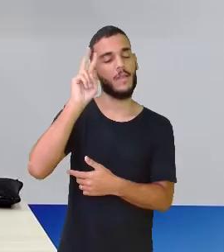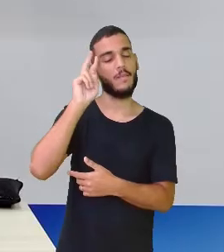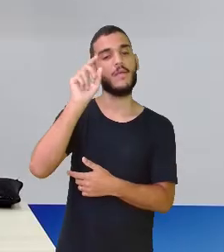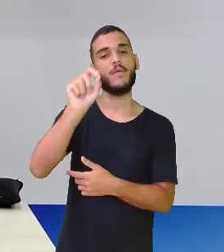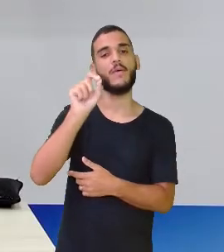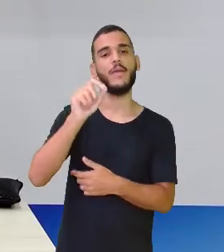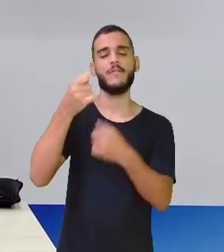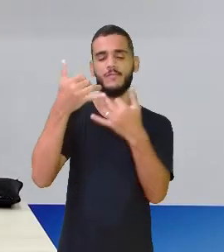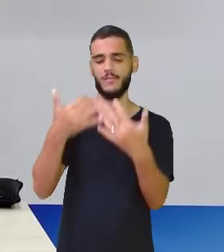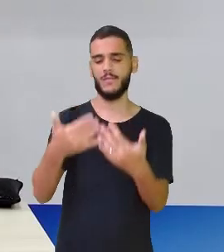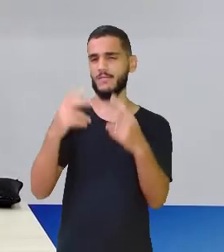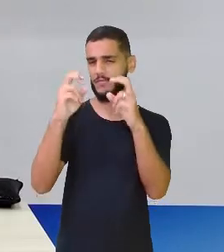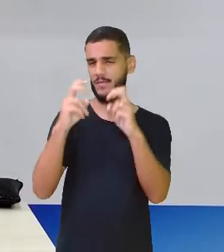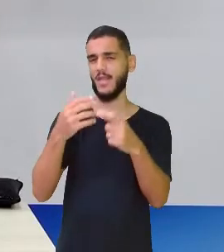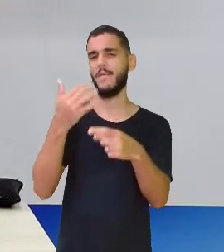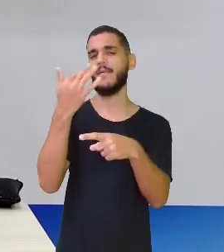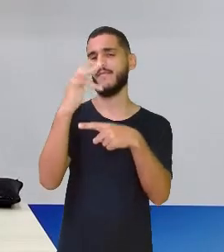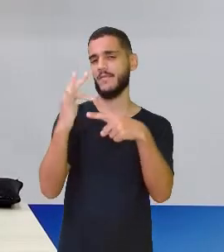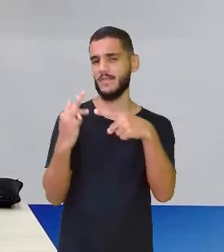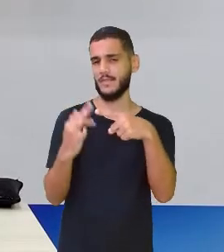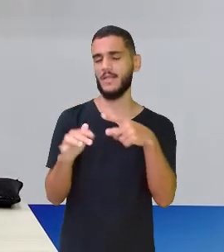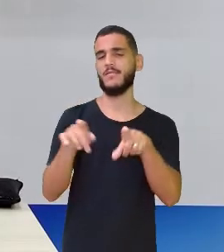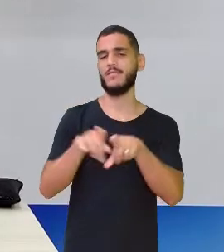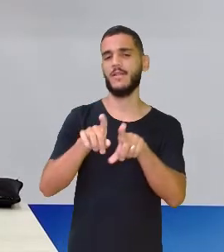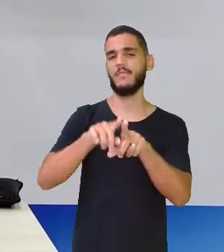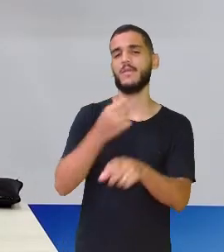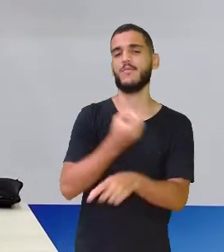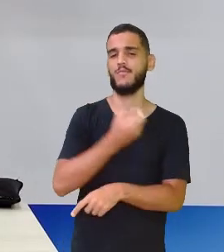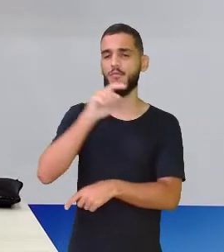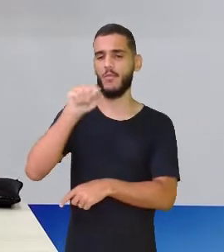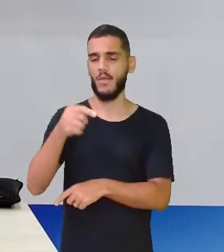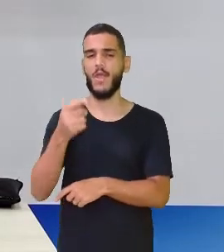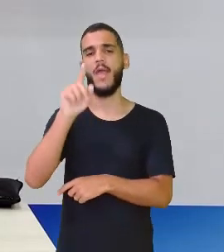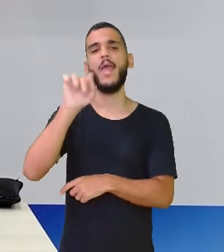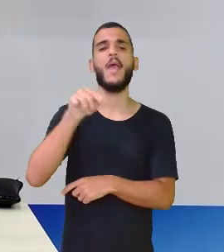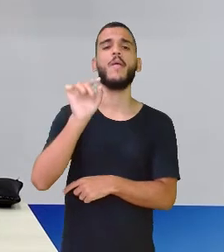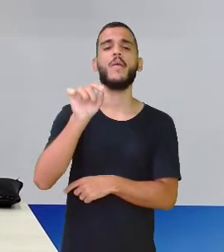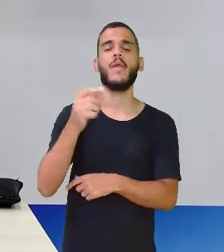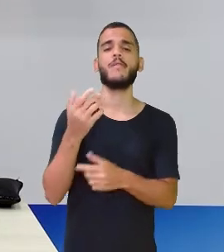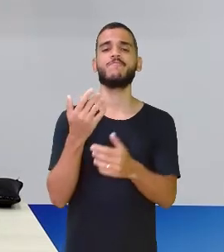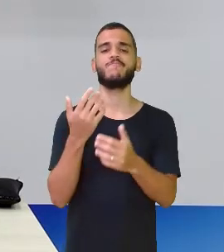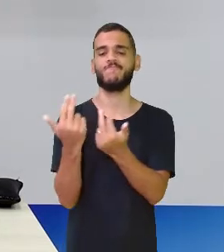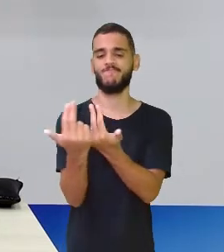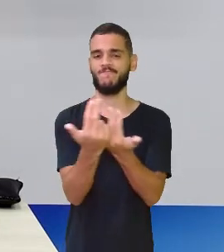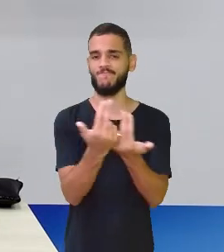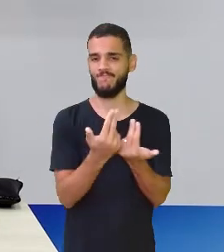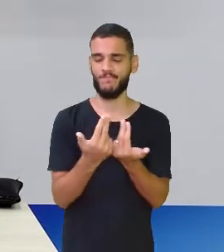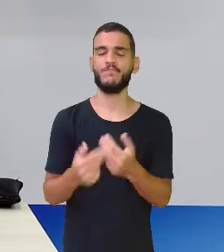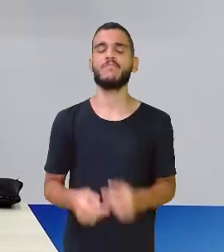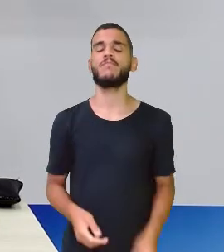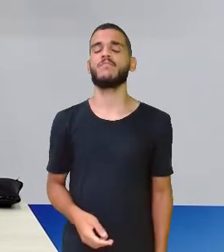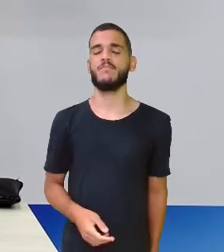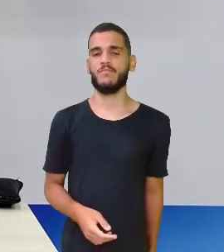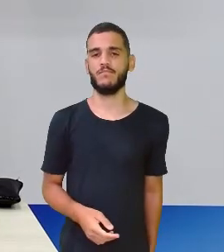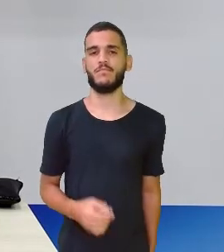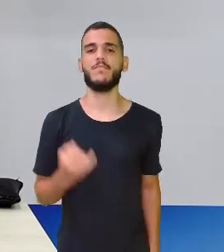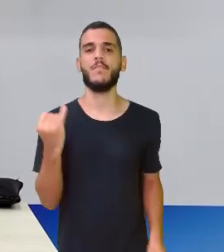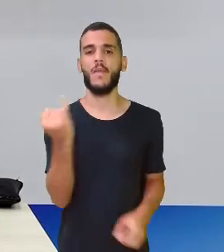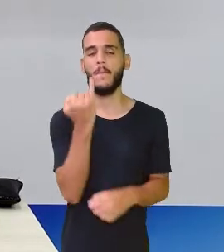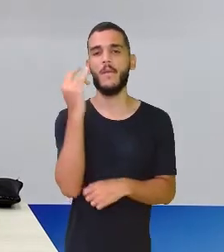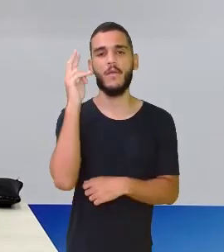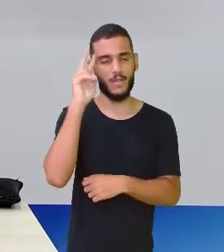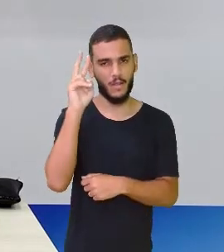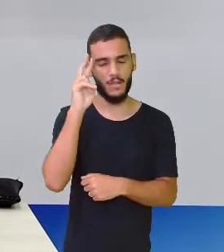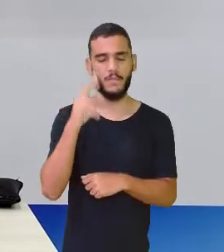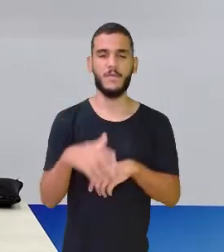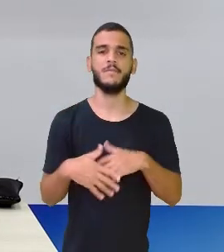gente fala de números decimais, essas partes são divididas igualmente. Isso é importante a gente